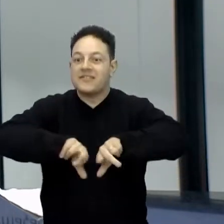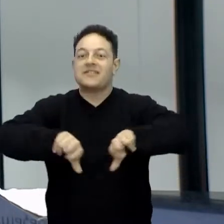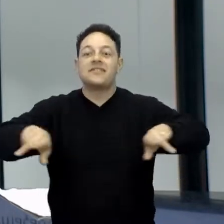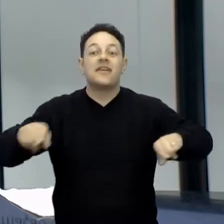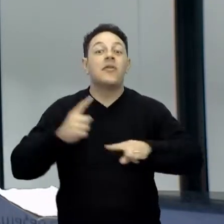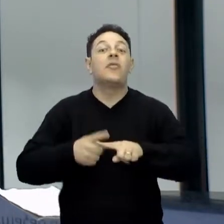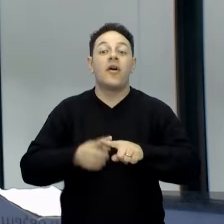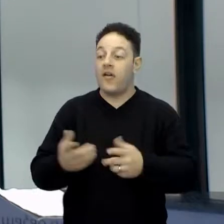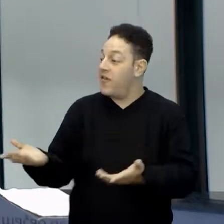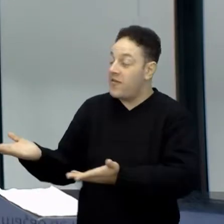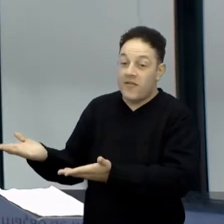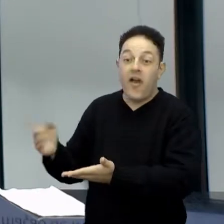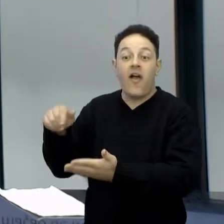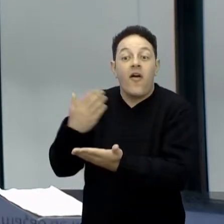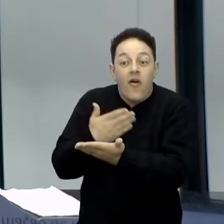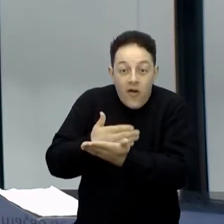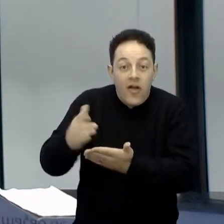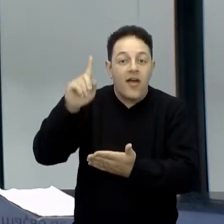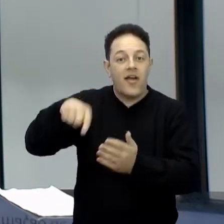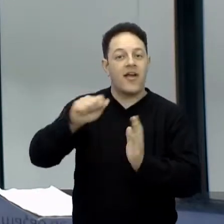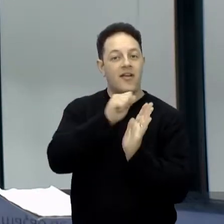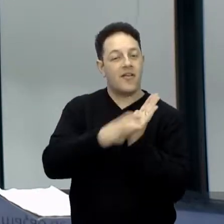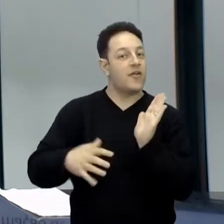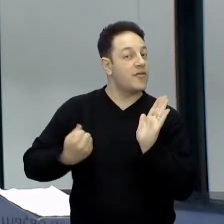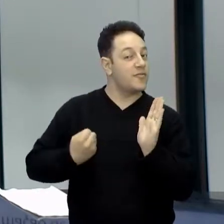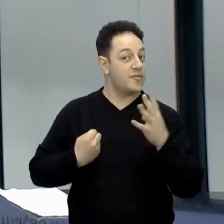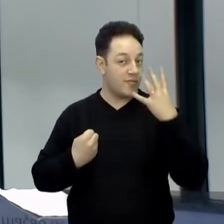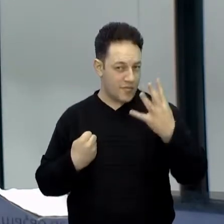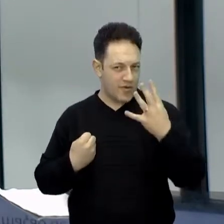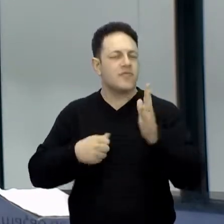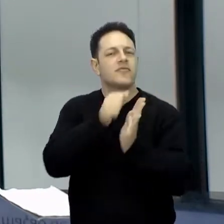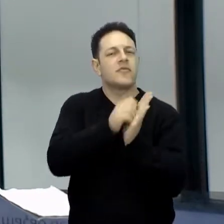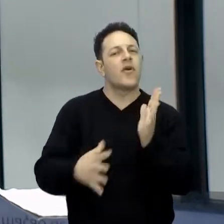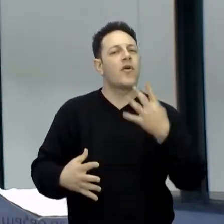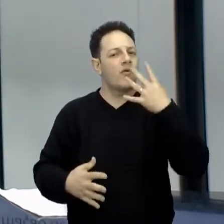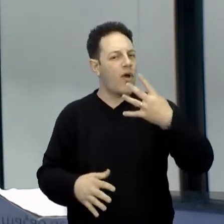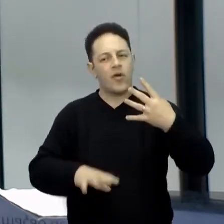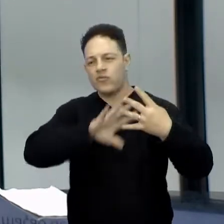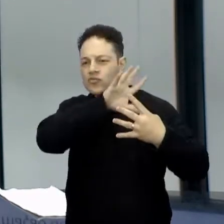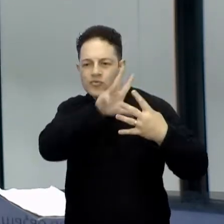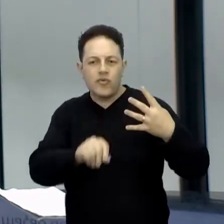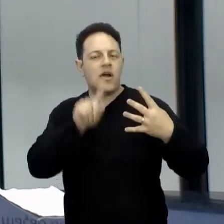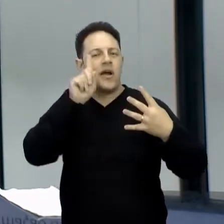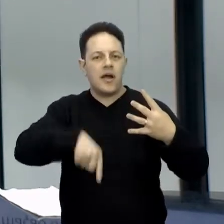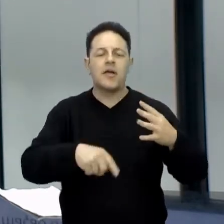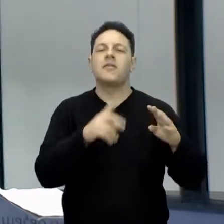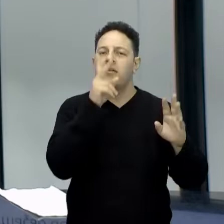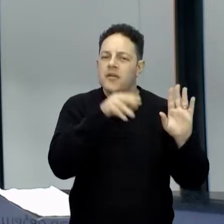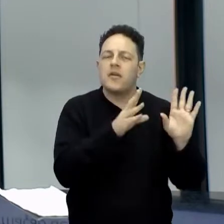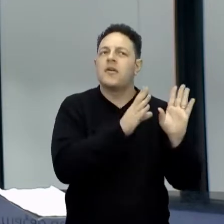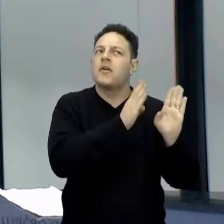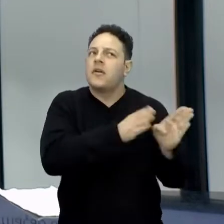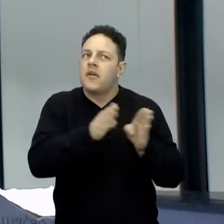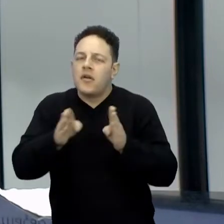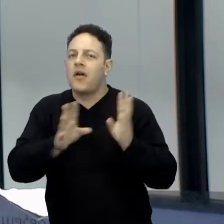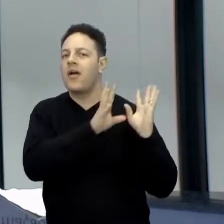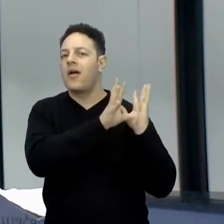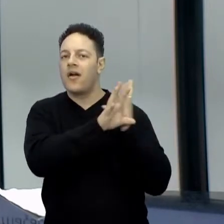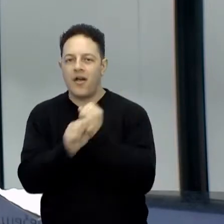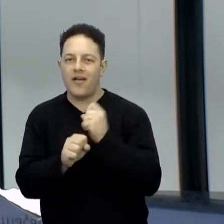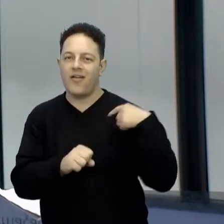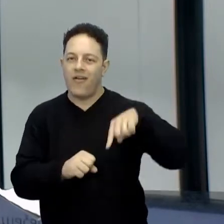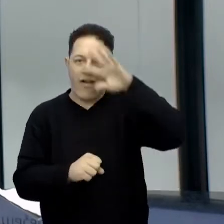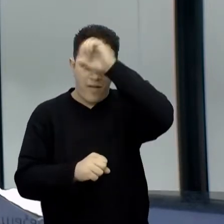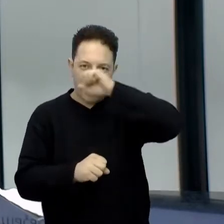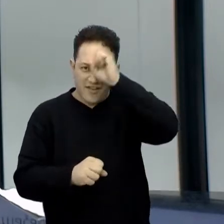porque a gente está começando a nossa atividade 4. A atividade 4 inteira é uma atividade de sistematização de todas as coisas que a